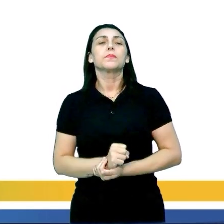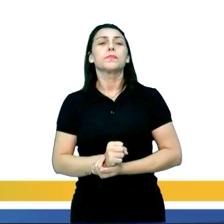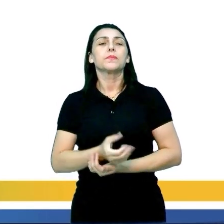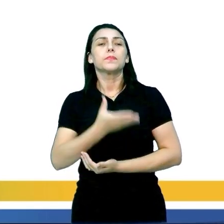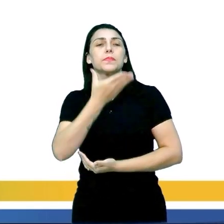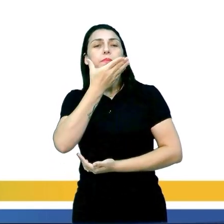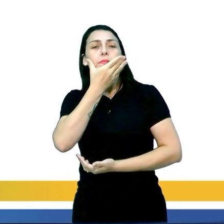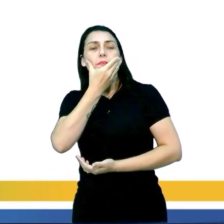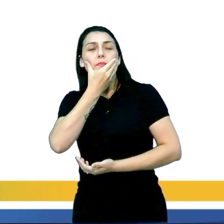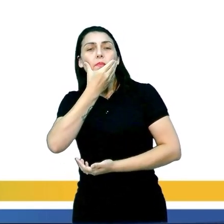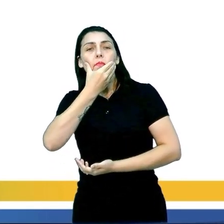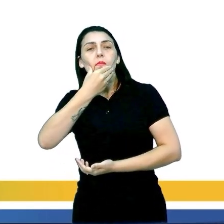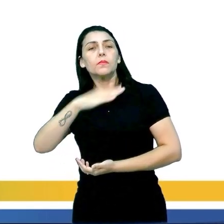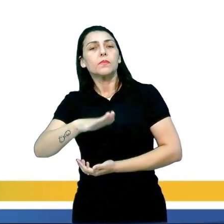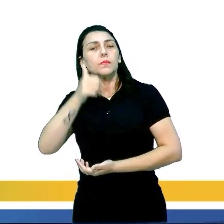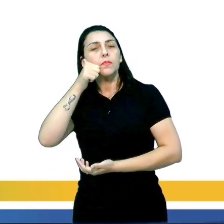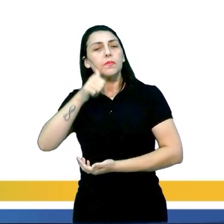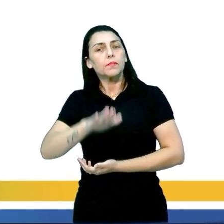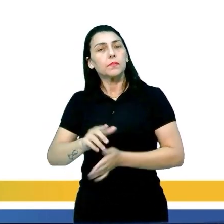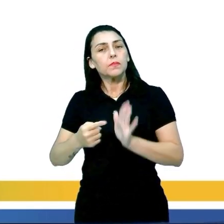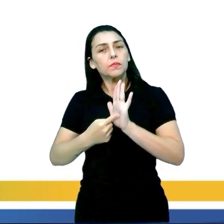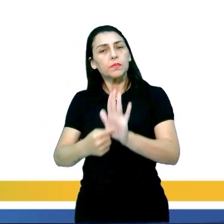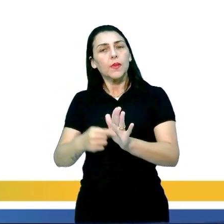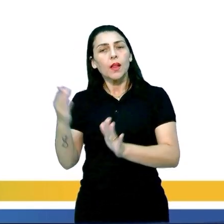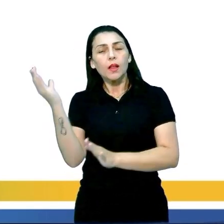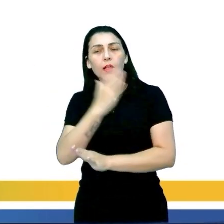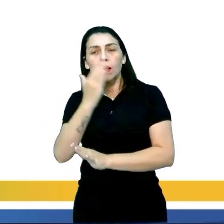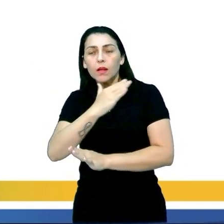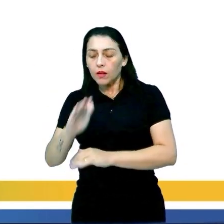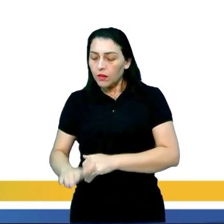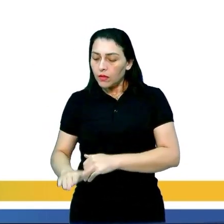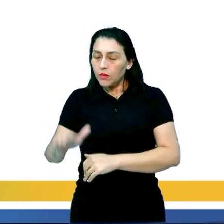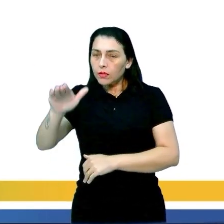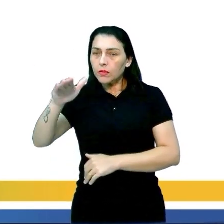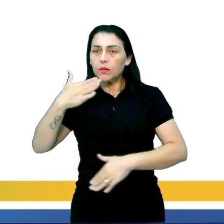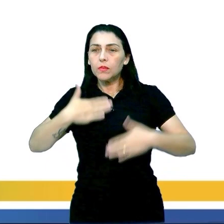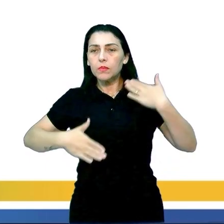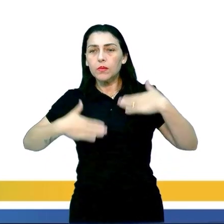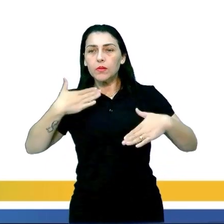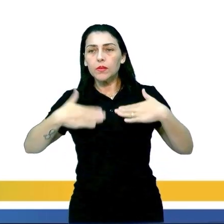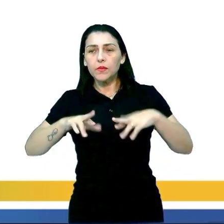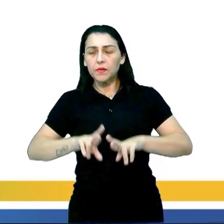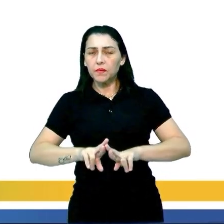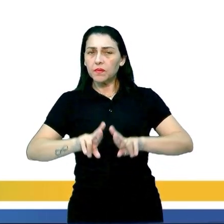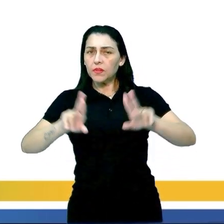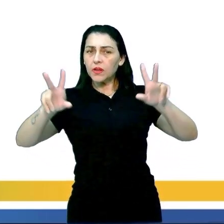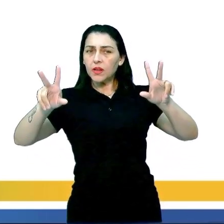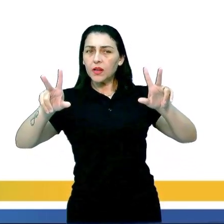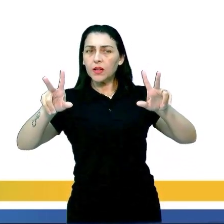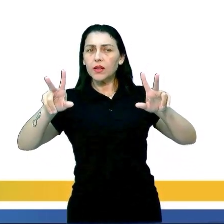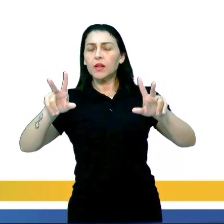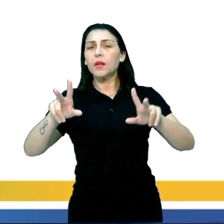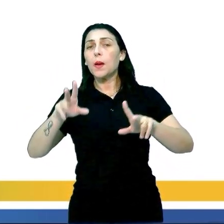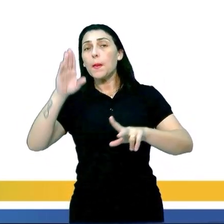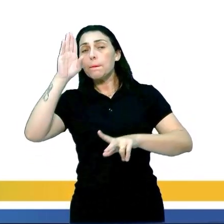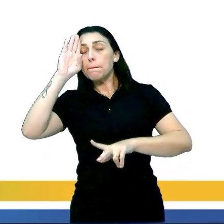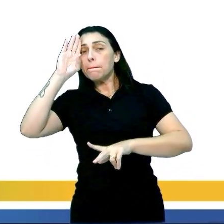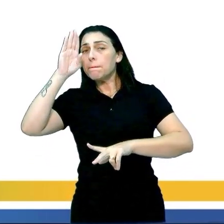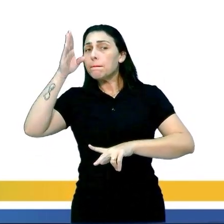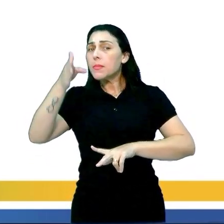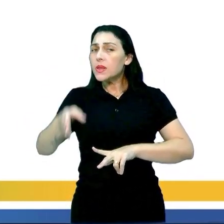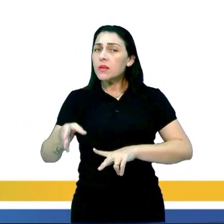lá. Meninos e meninas apresentam velocidade de crescimento corporal diferenciada